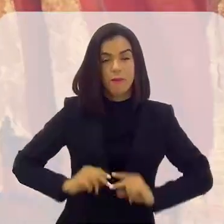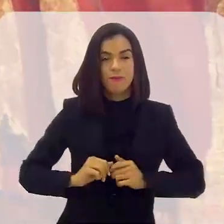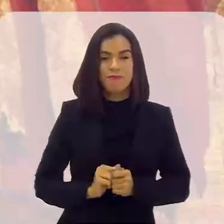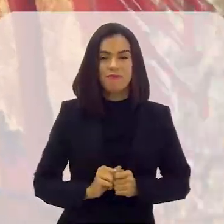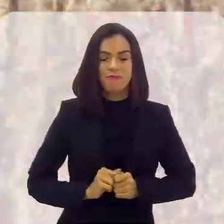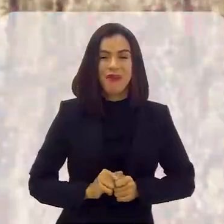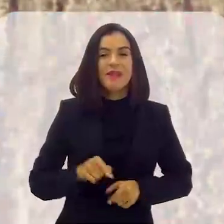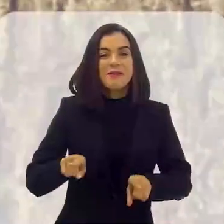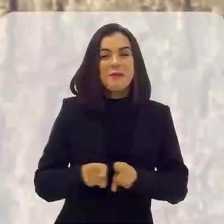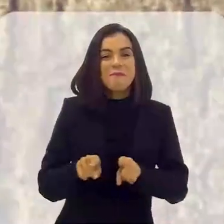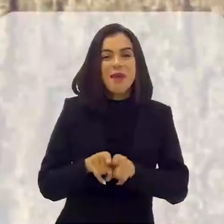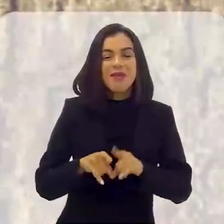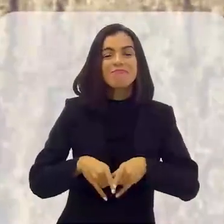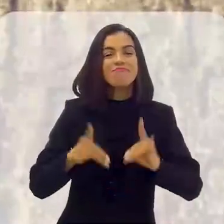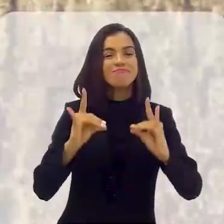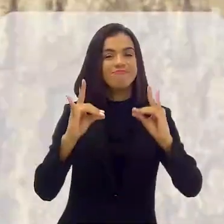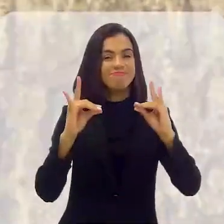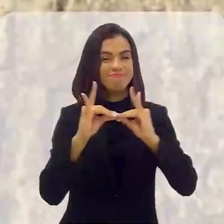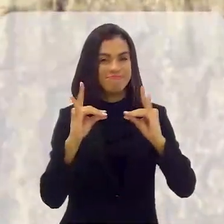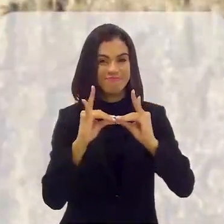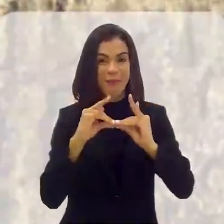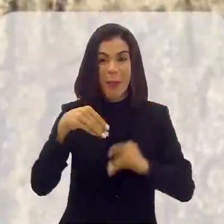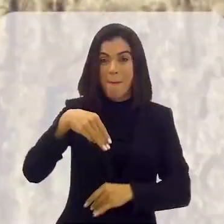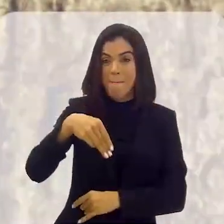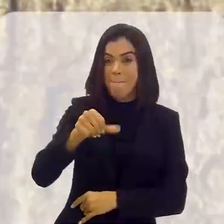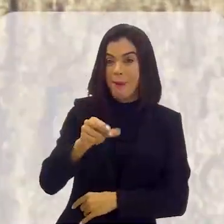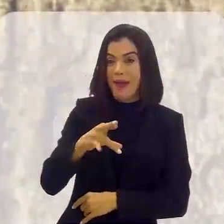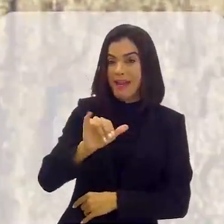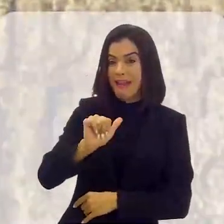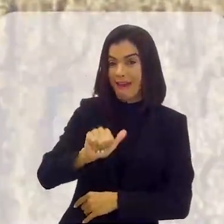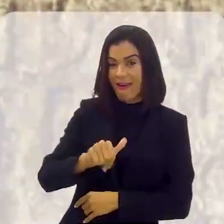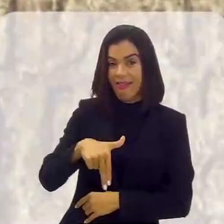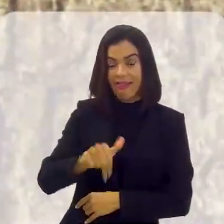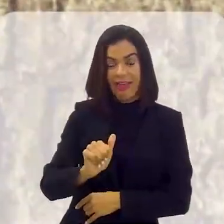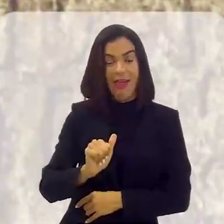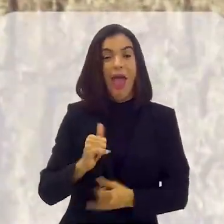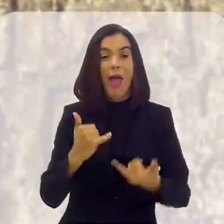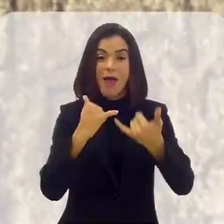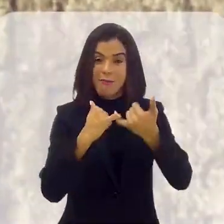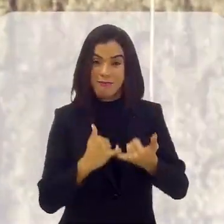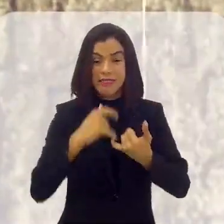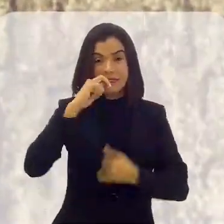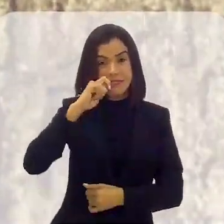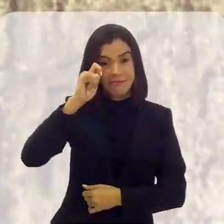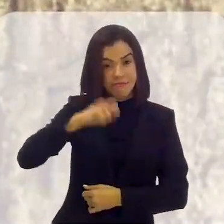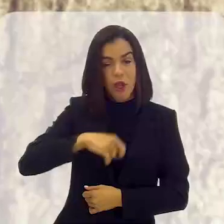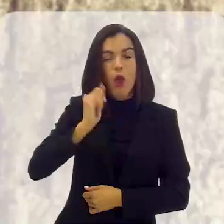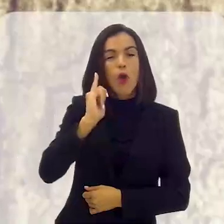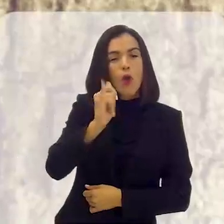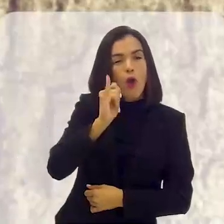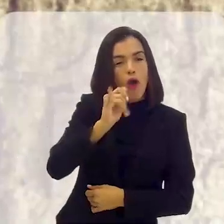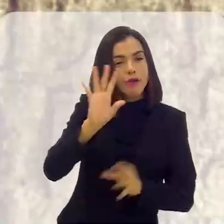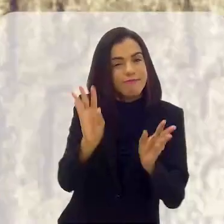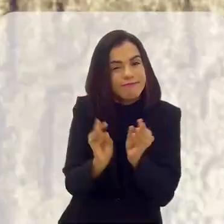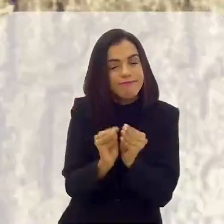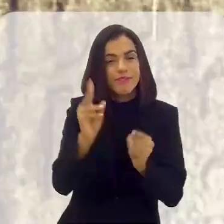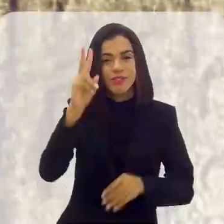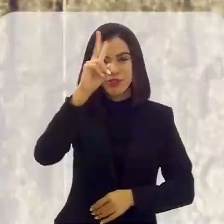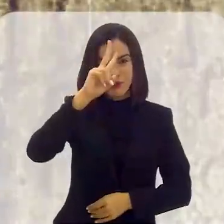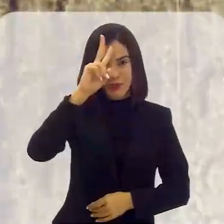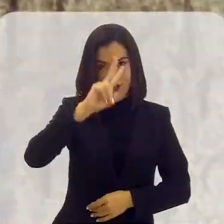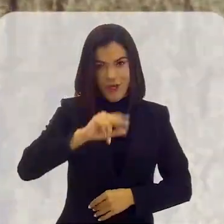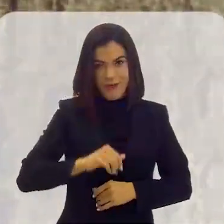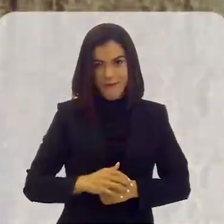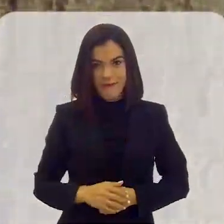A lápide da suposta amante, Dona Mariana Barbosa, também faz parte das peças que contam um pouco da